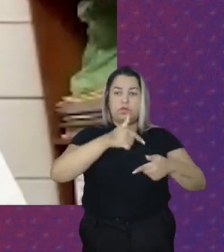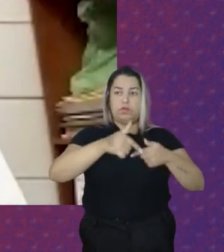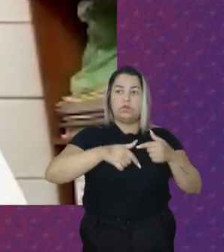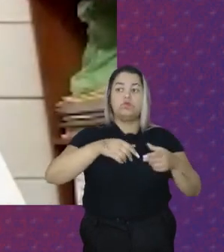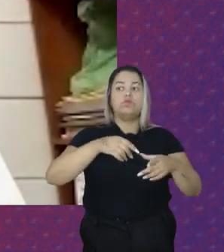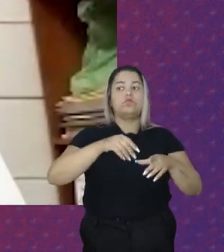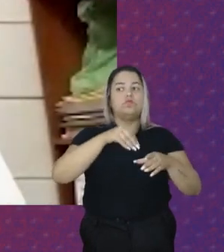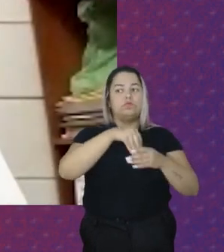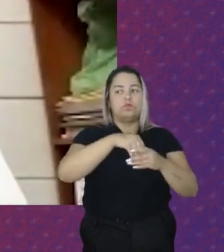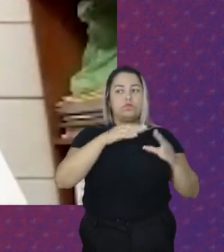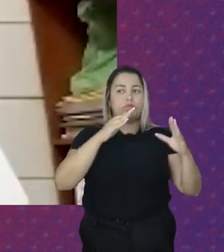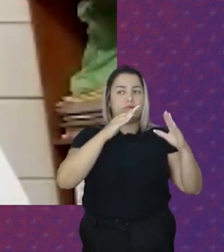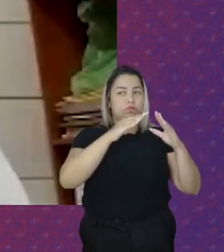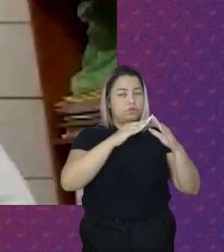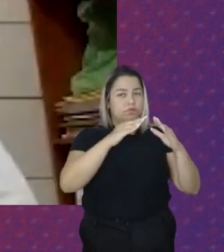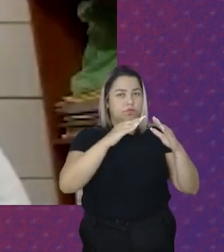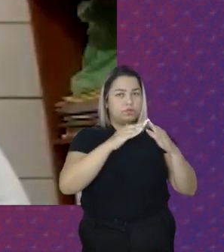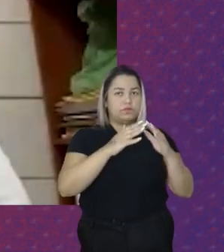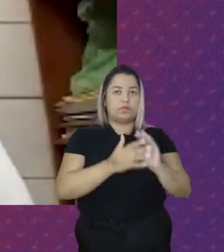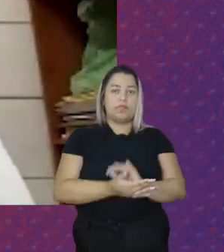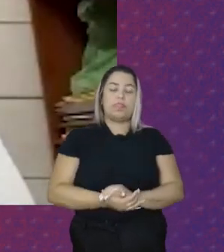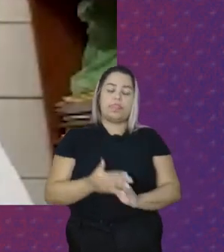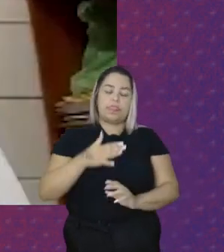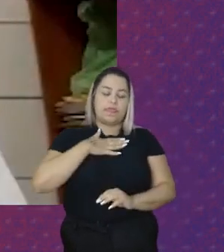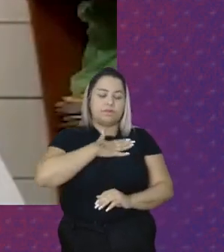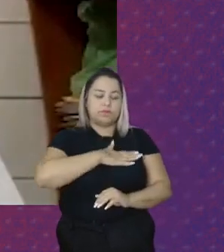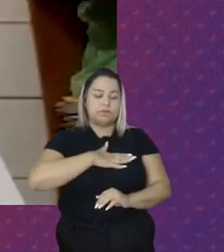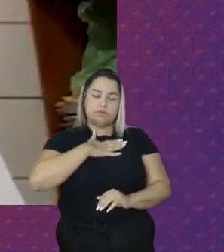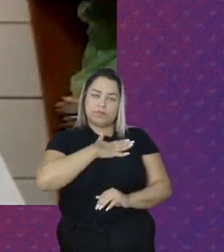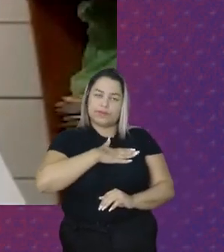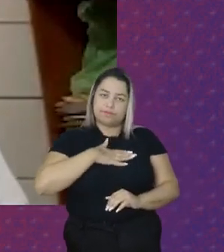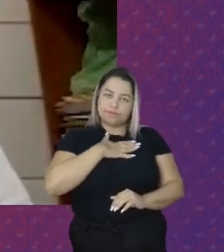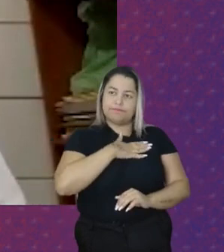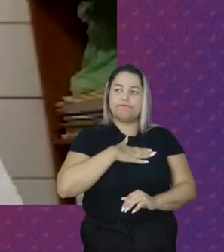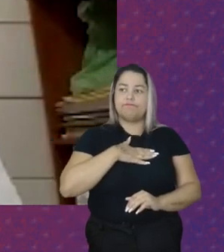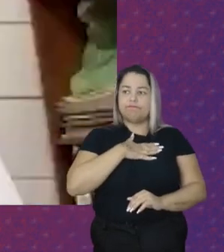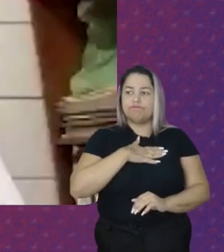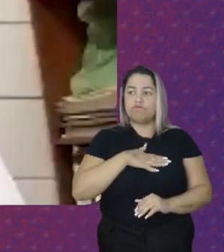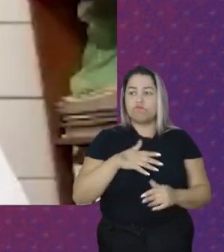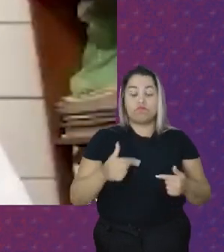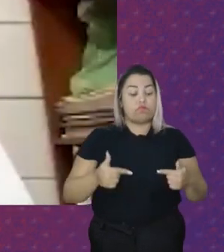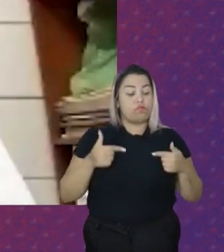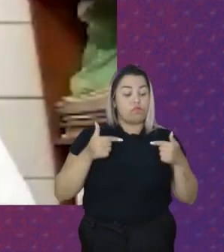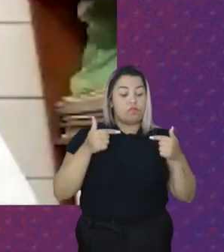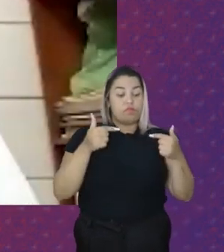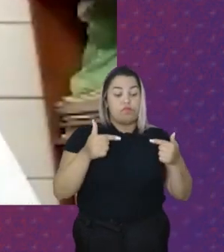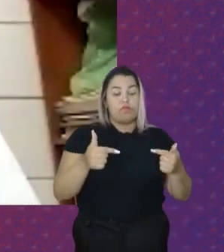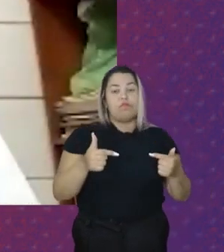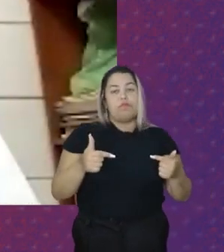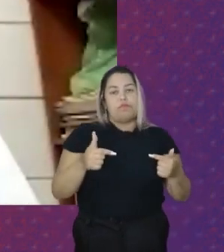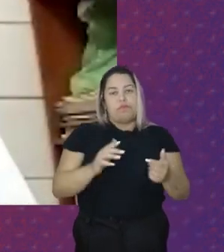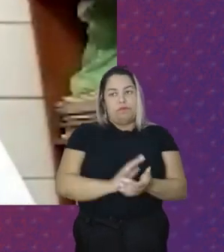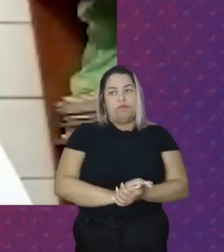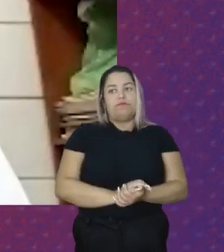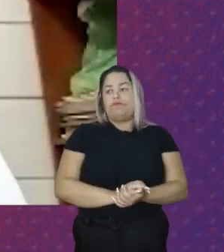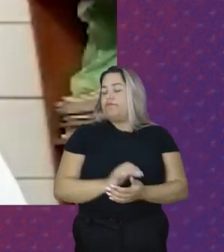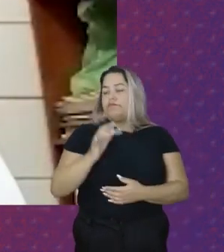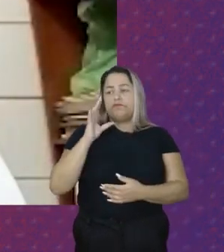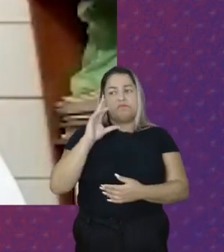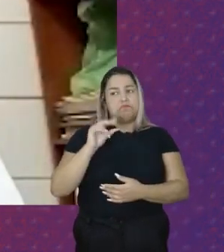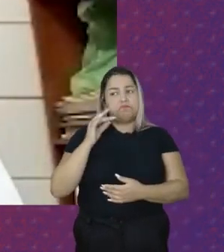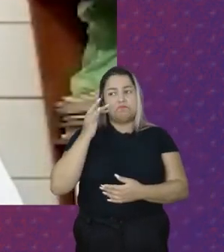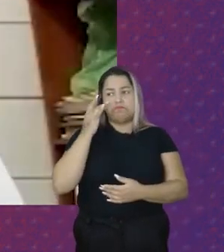Para mim Para uma honra Para mim É um desafio Muito grande Porque não é fácil